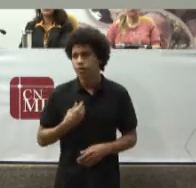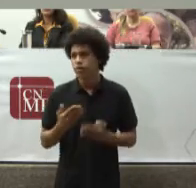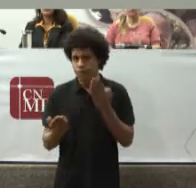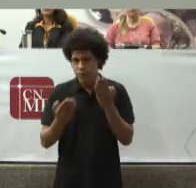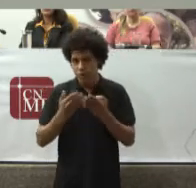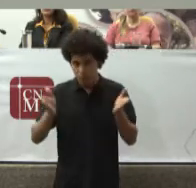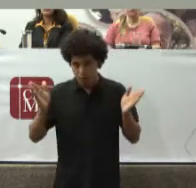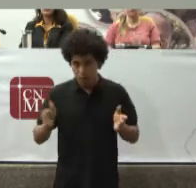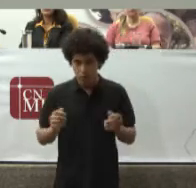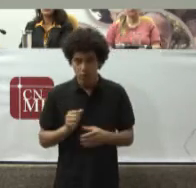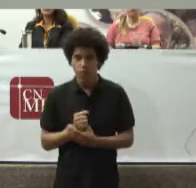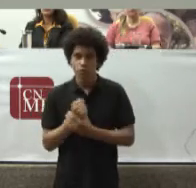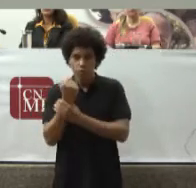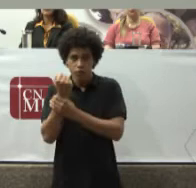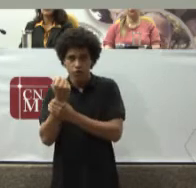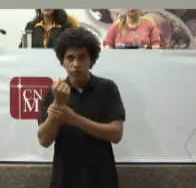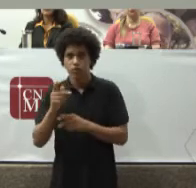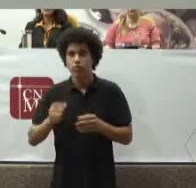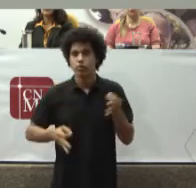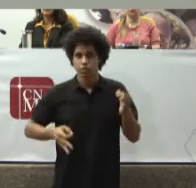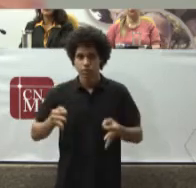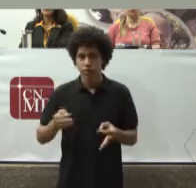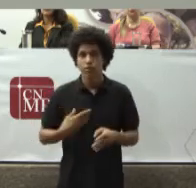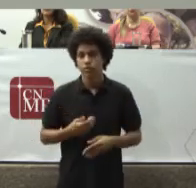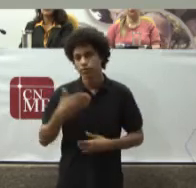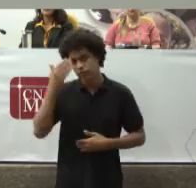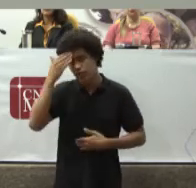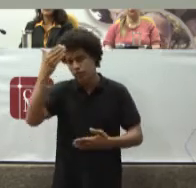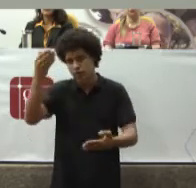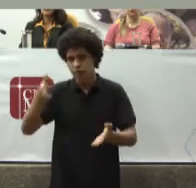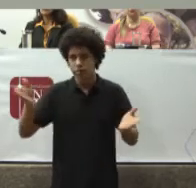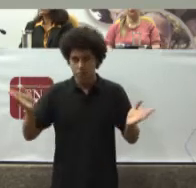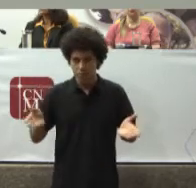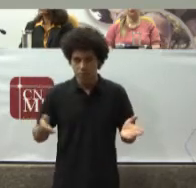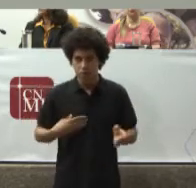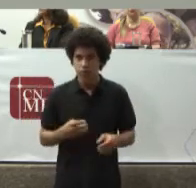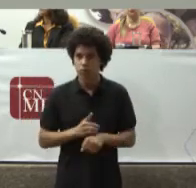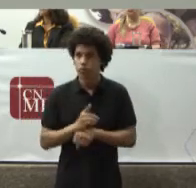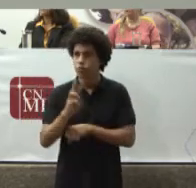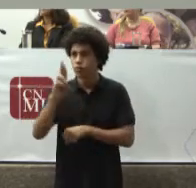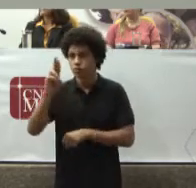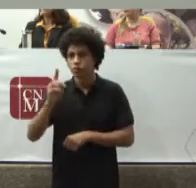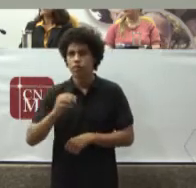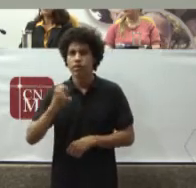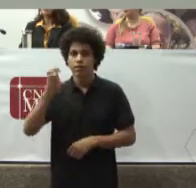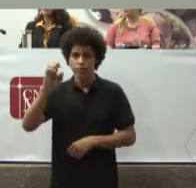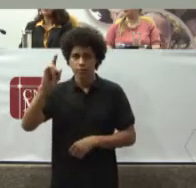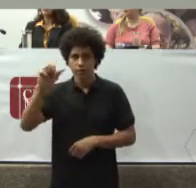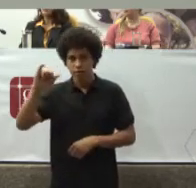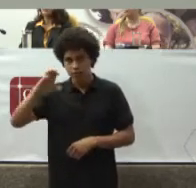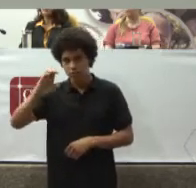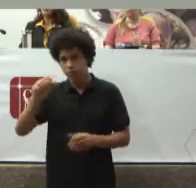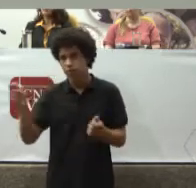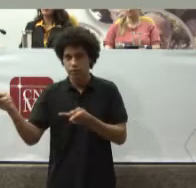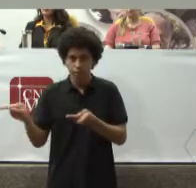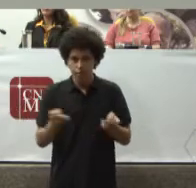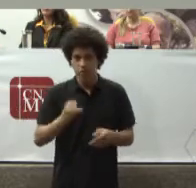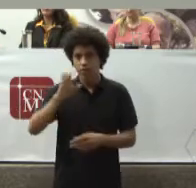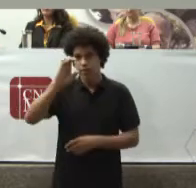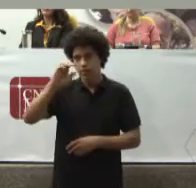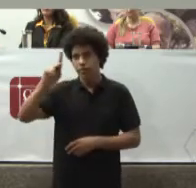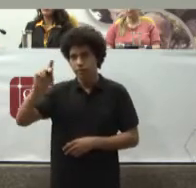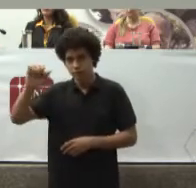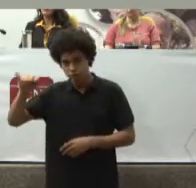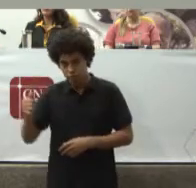agradeço Aqui muito Também A presença Doutor Osepian Que vem pelo CNJ Do doutor Gebran Que vem